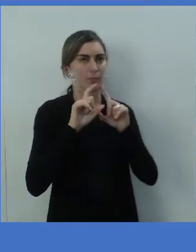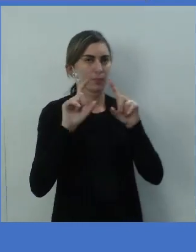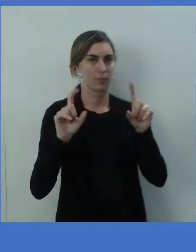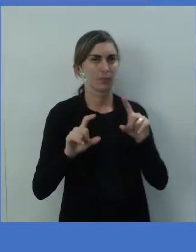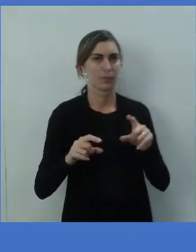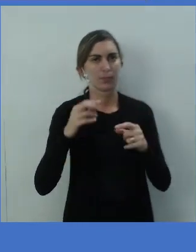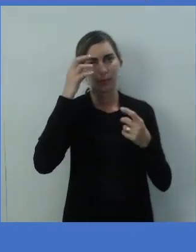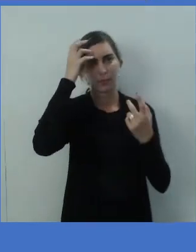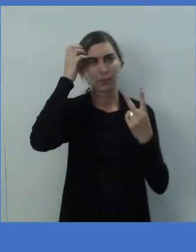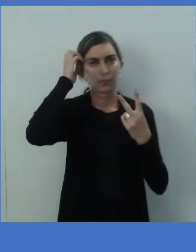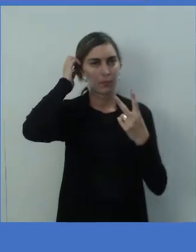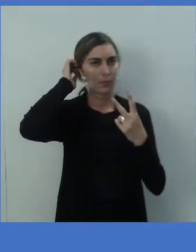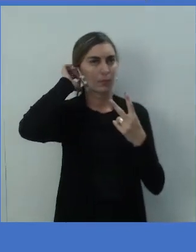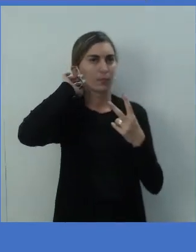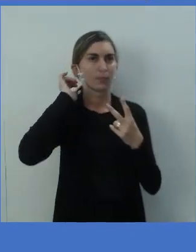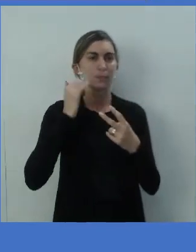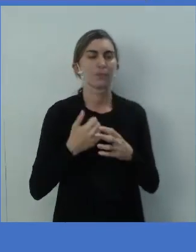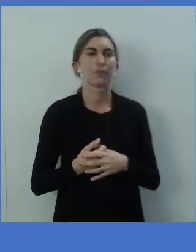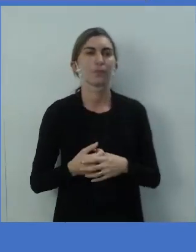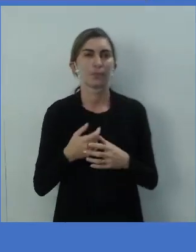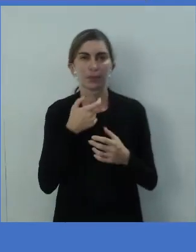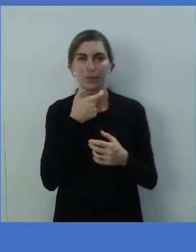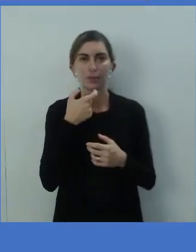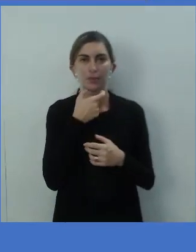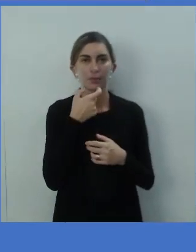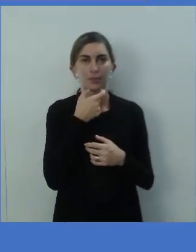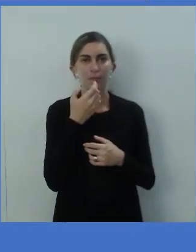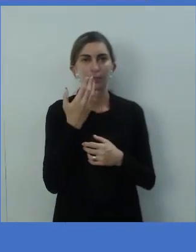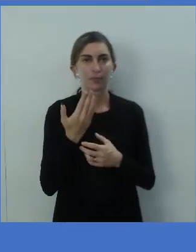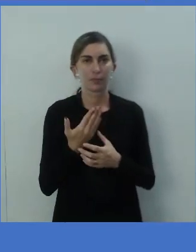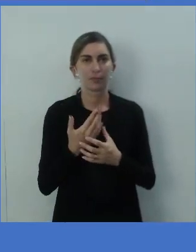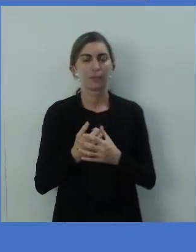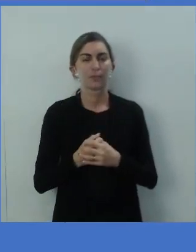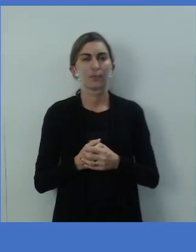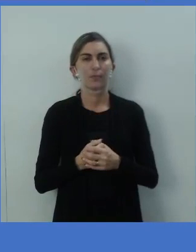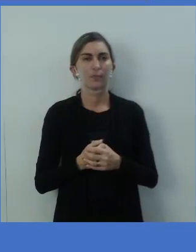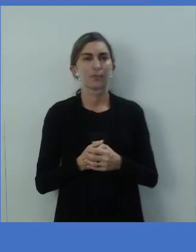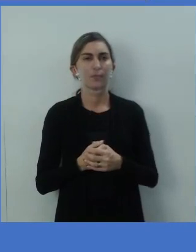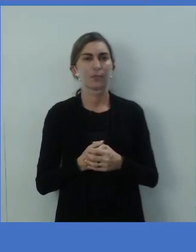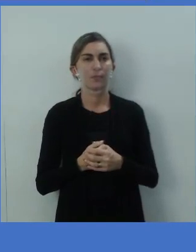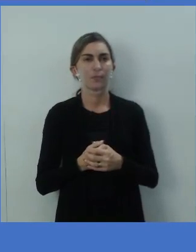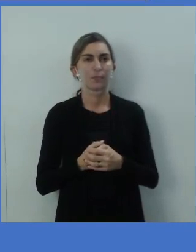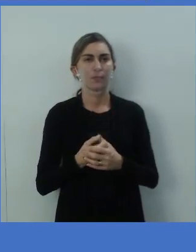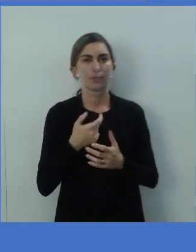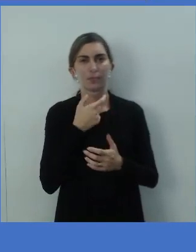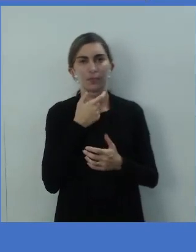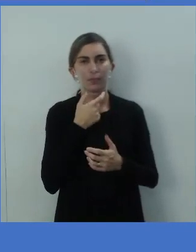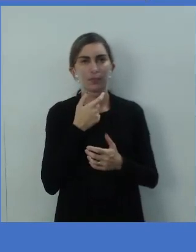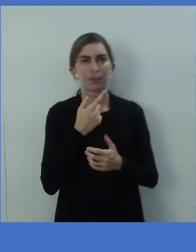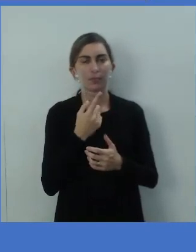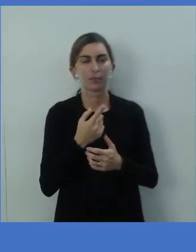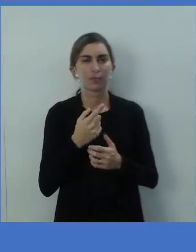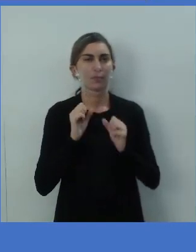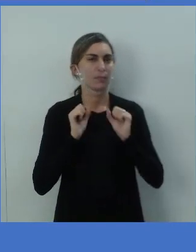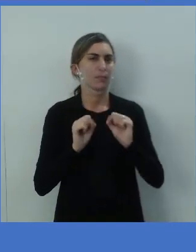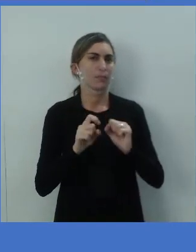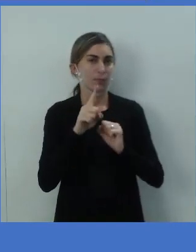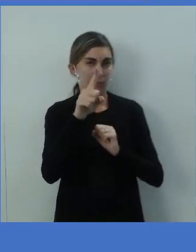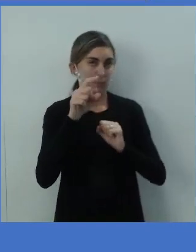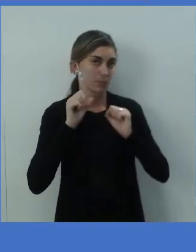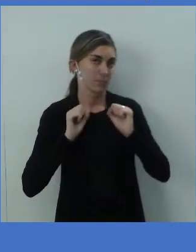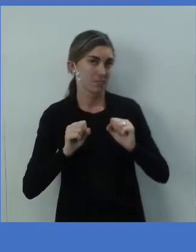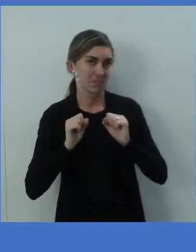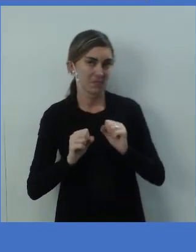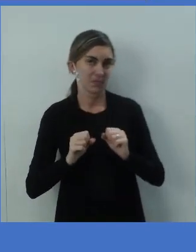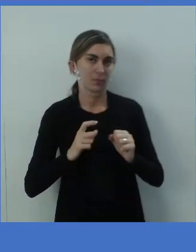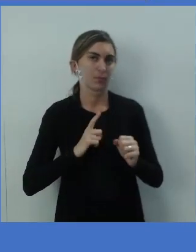aí, ó. Você poderia ter